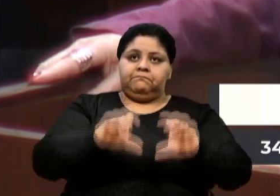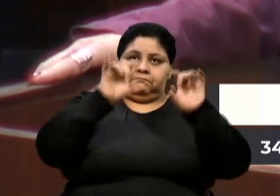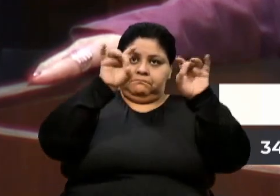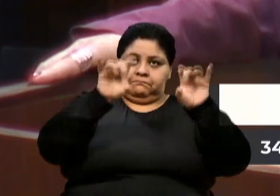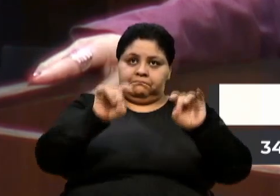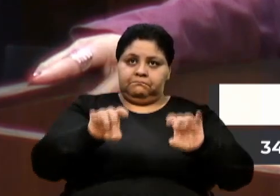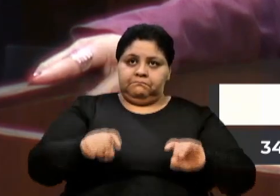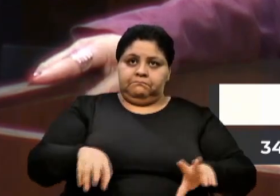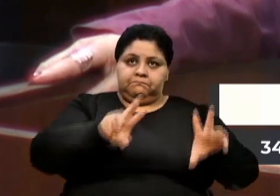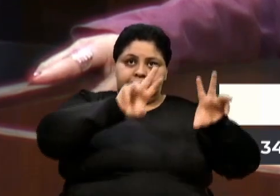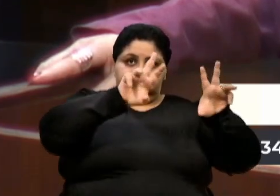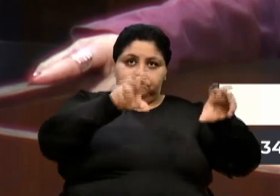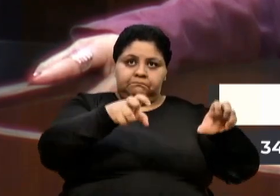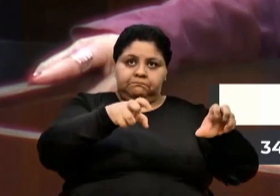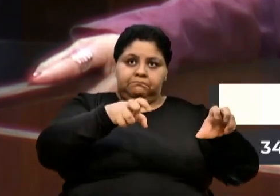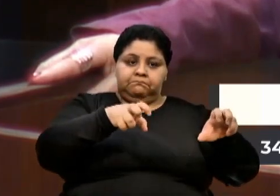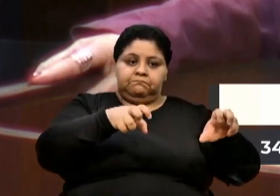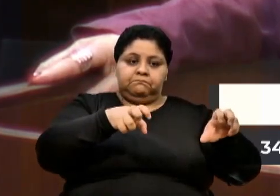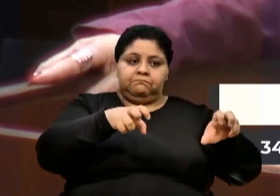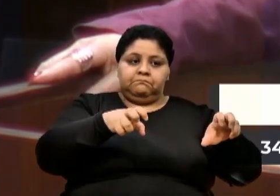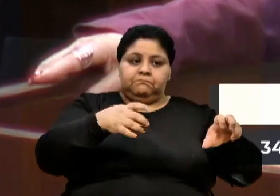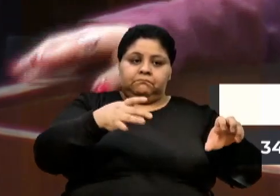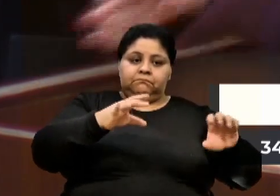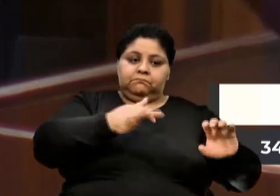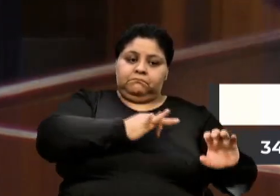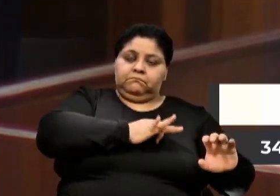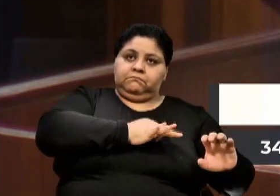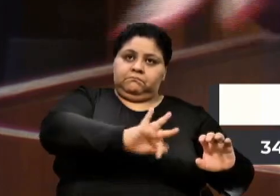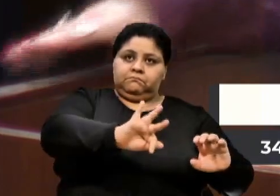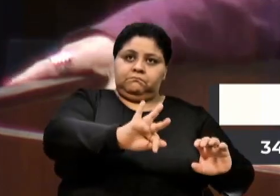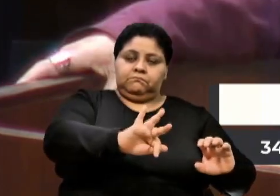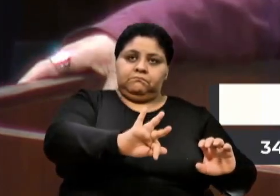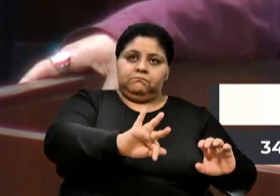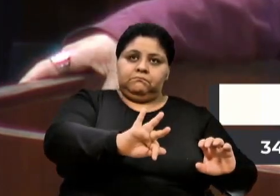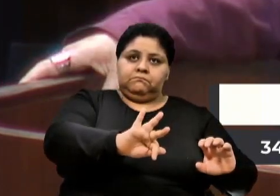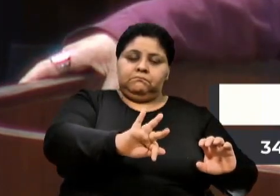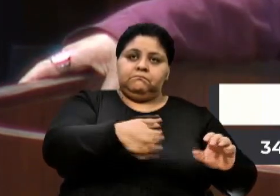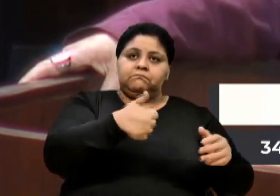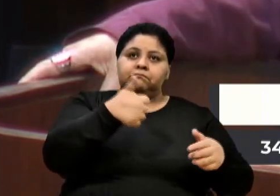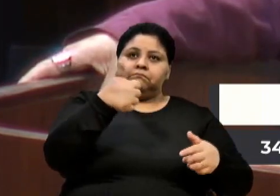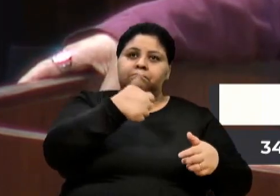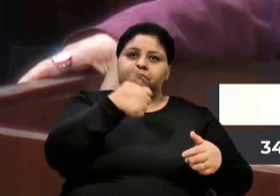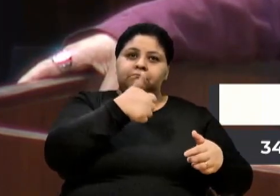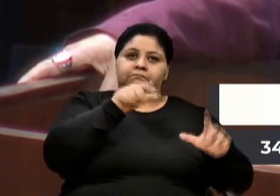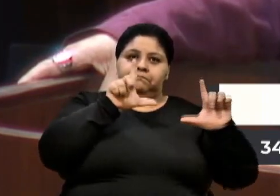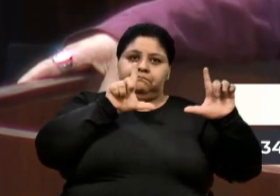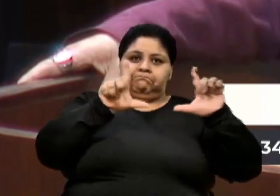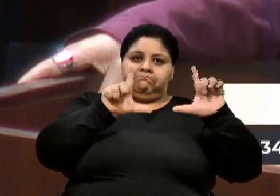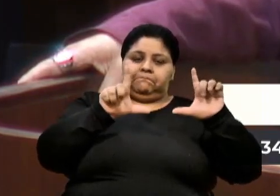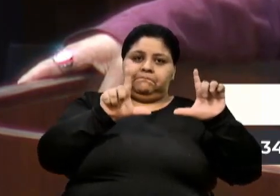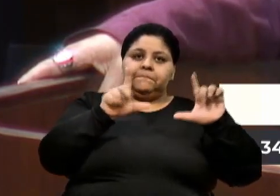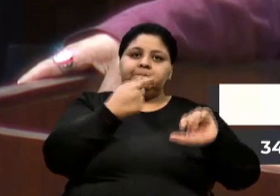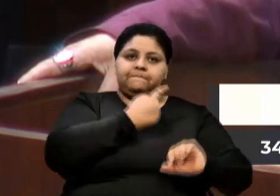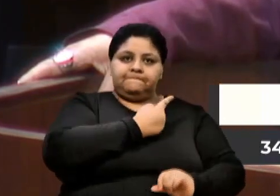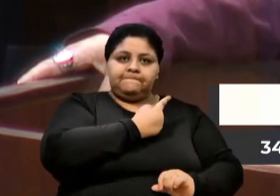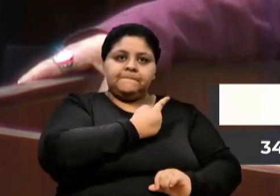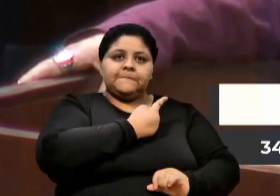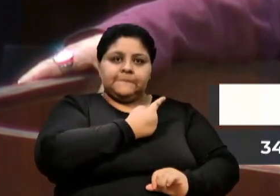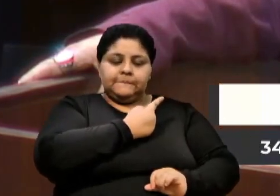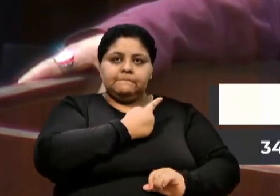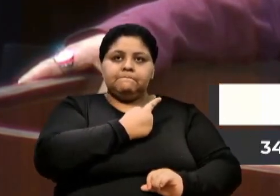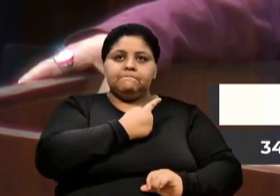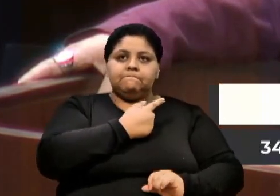Parlamentares e Federativos, que é aquela primeira imagem ali, onde nós